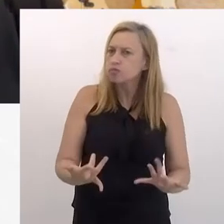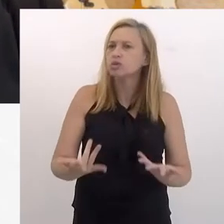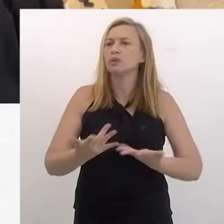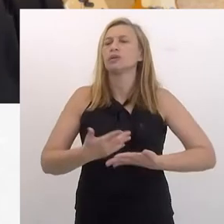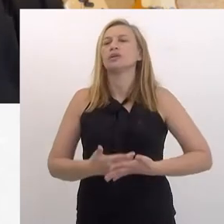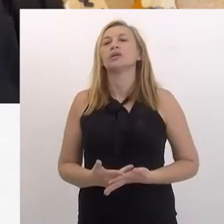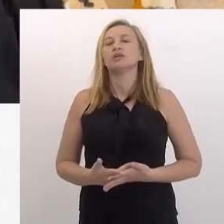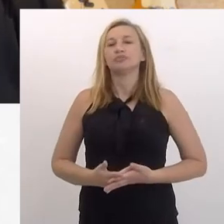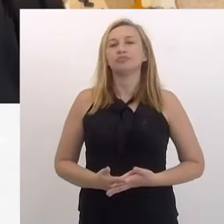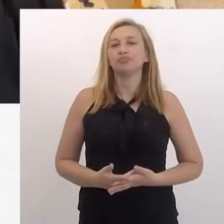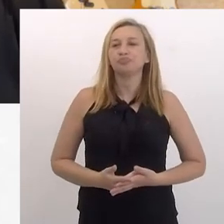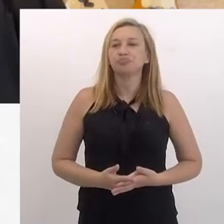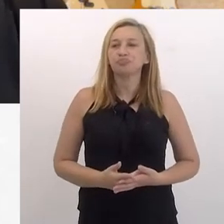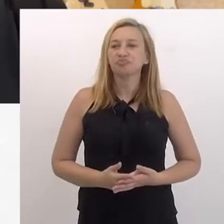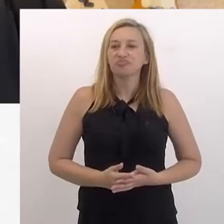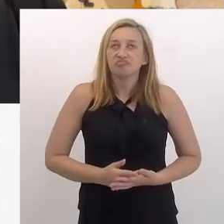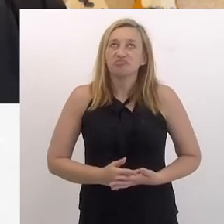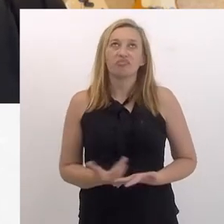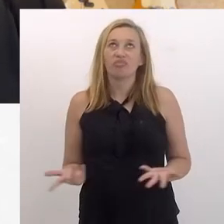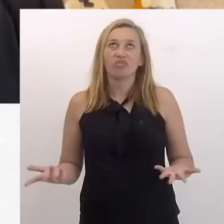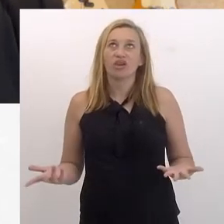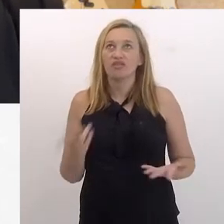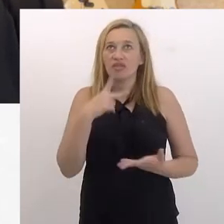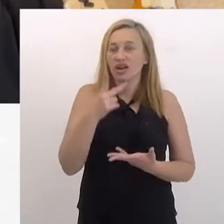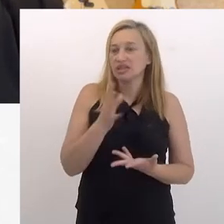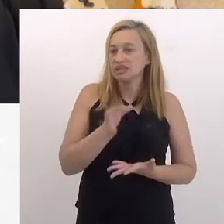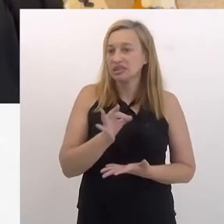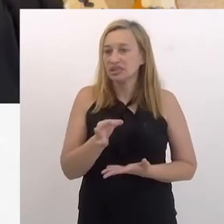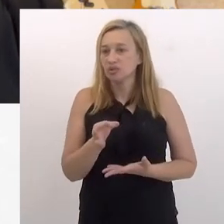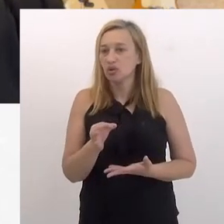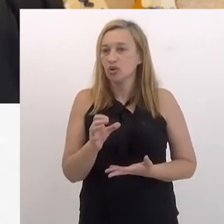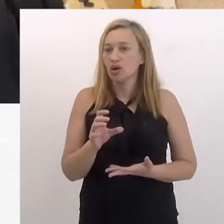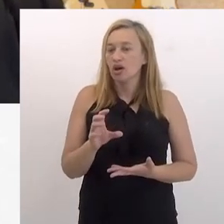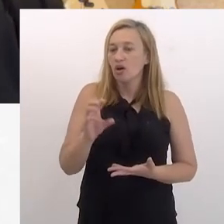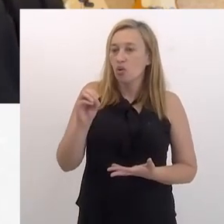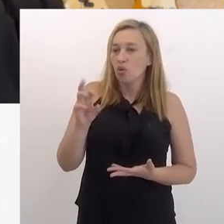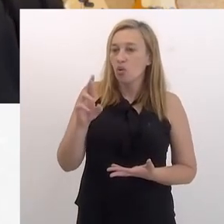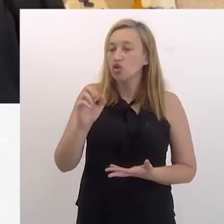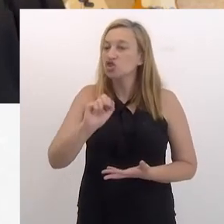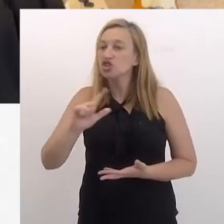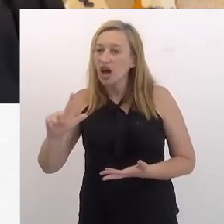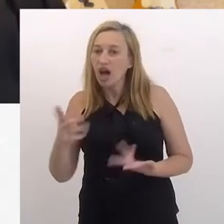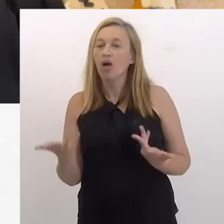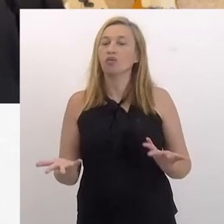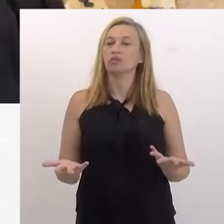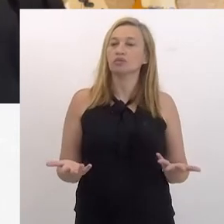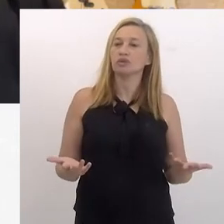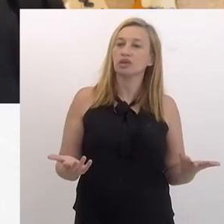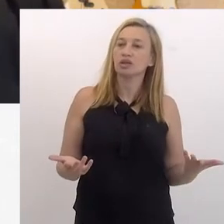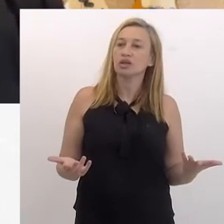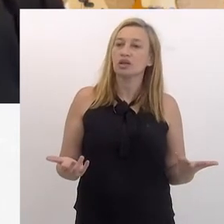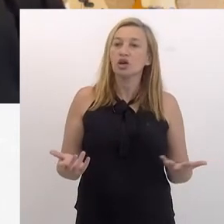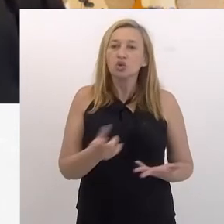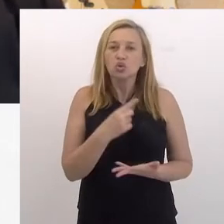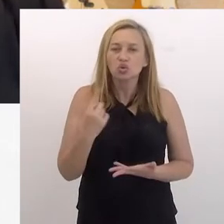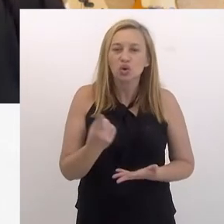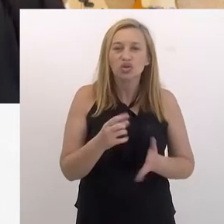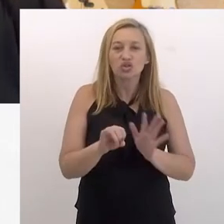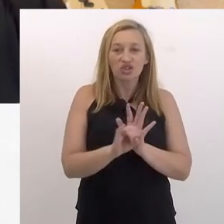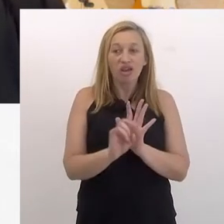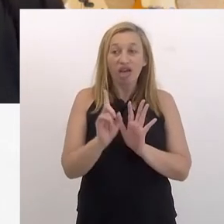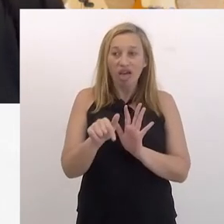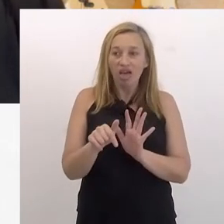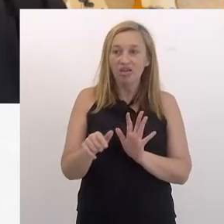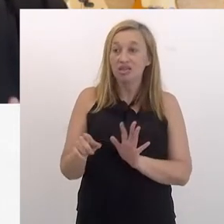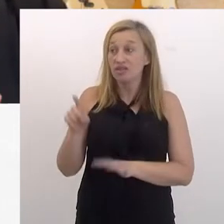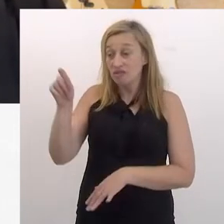receptiva, eu não vou dizer exatamente cordial, mas receptiva. O nosso